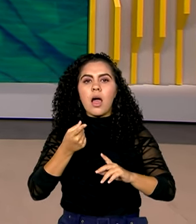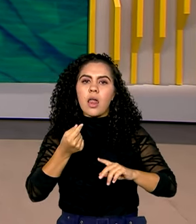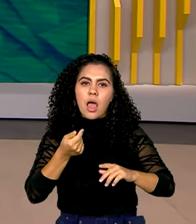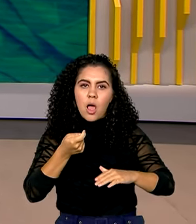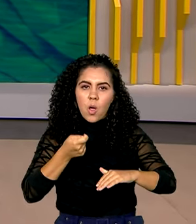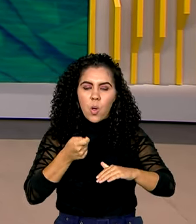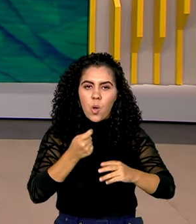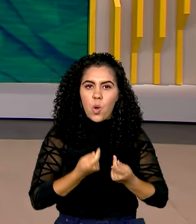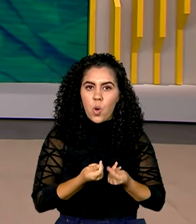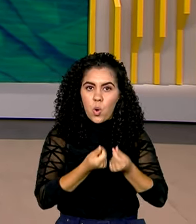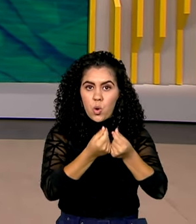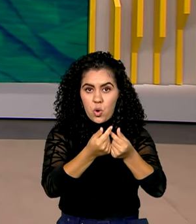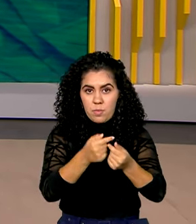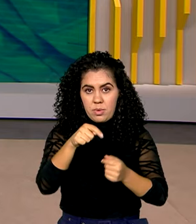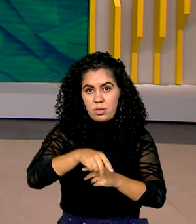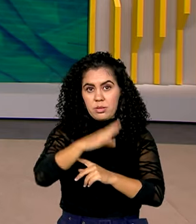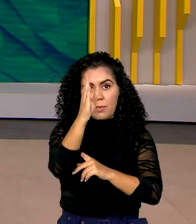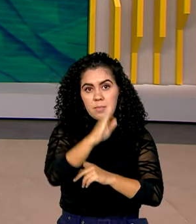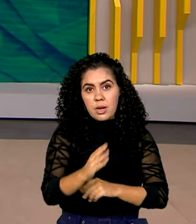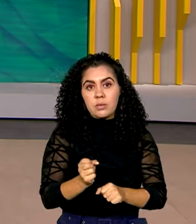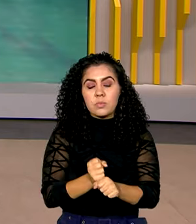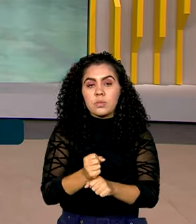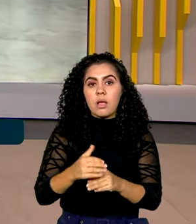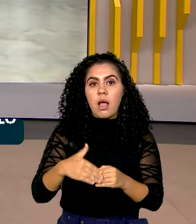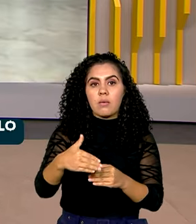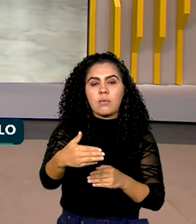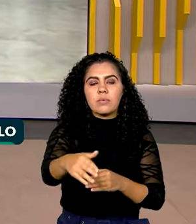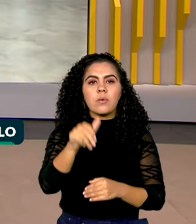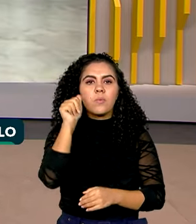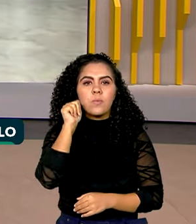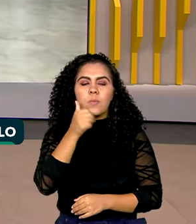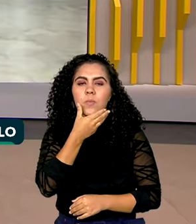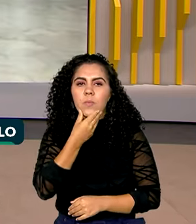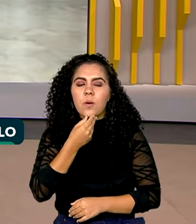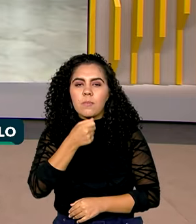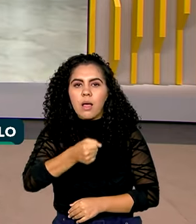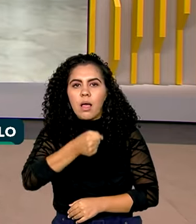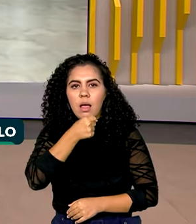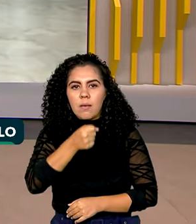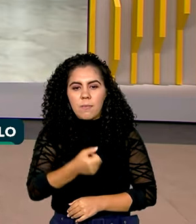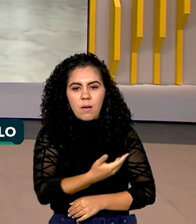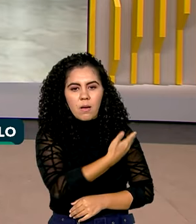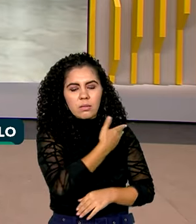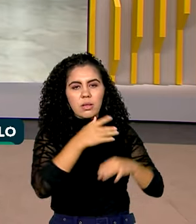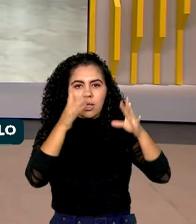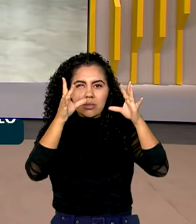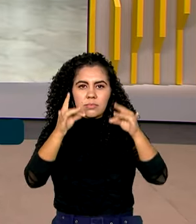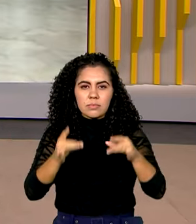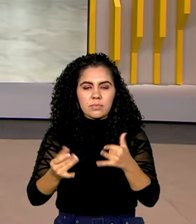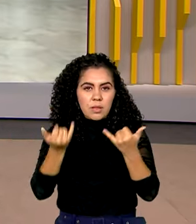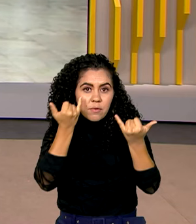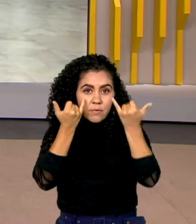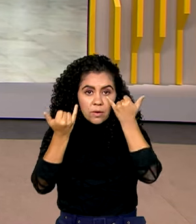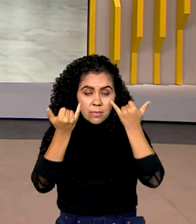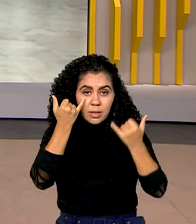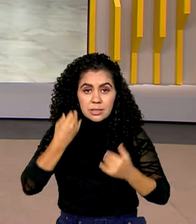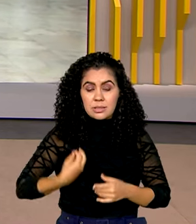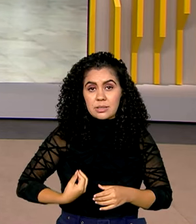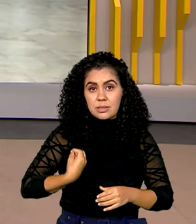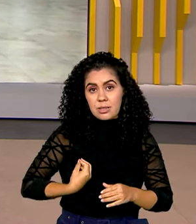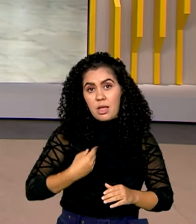próximos anos. Mas quem tem os detalhes é o repórter Pablo Undim, que está no Palácio do Planalto e fala ao vivo com a gente.